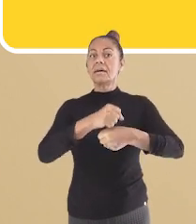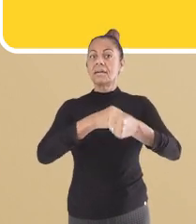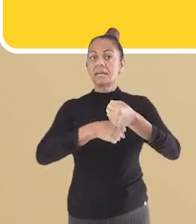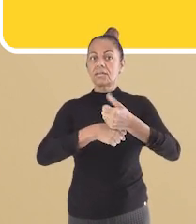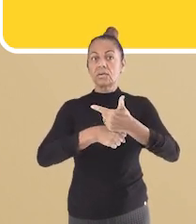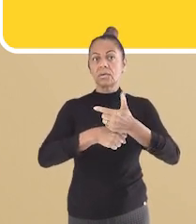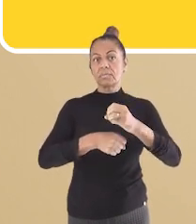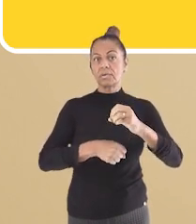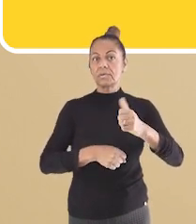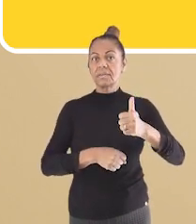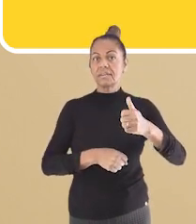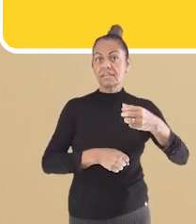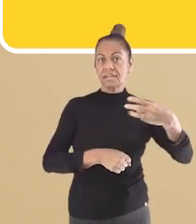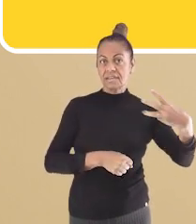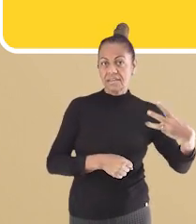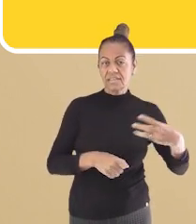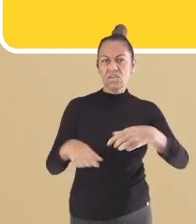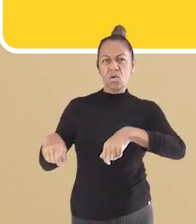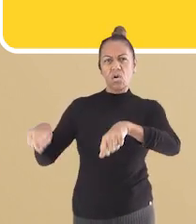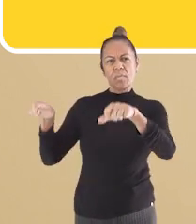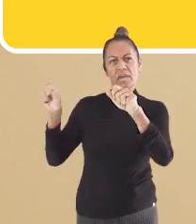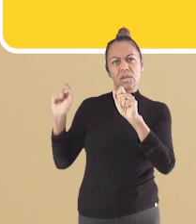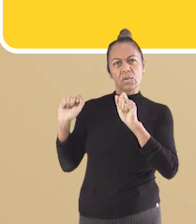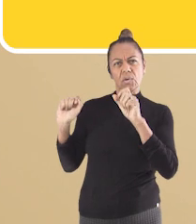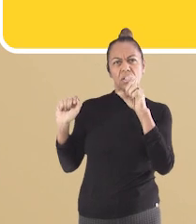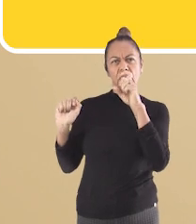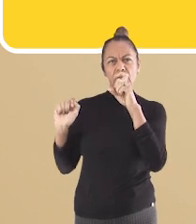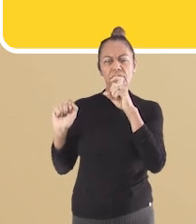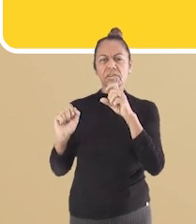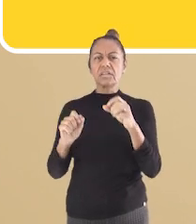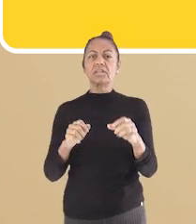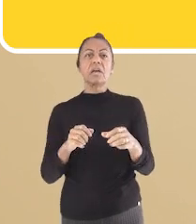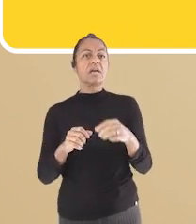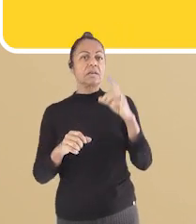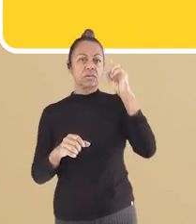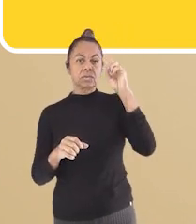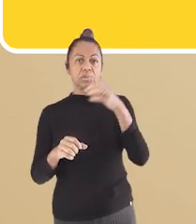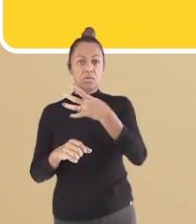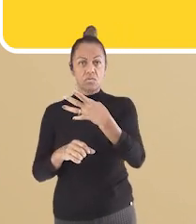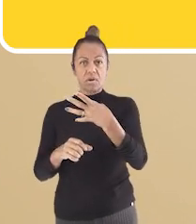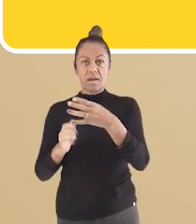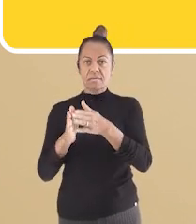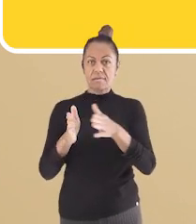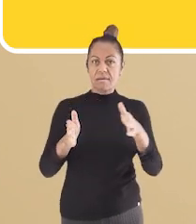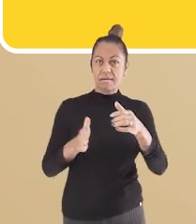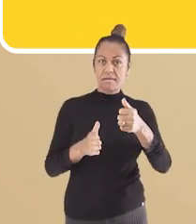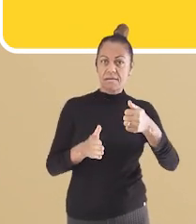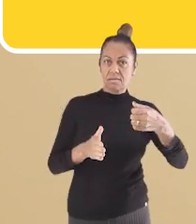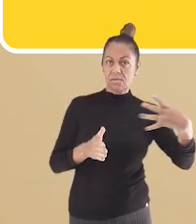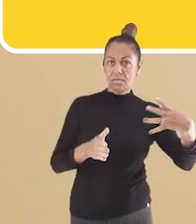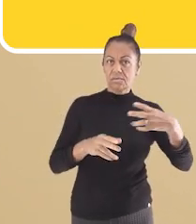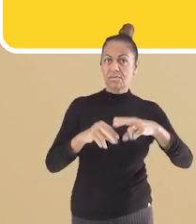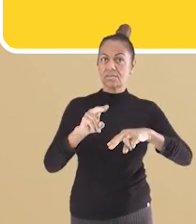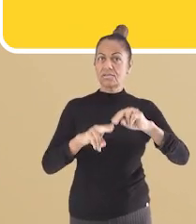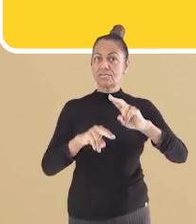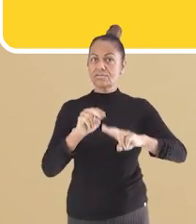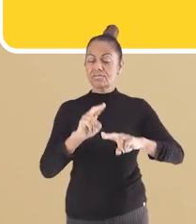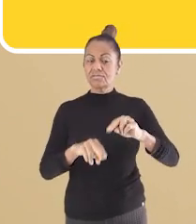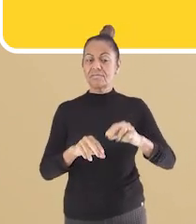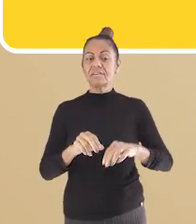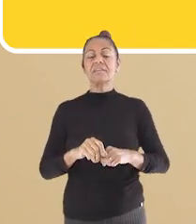Agasalho 2013. Arrecadação de agasalhos e cobertores. De 4 a 14 de junho.